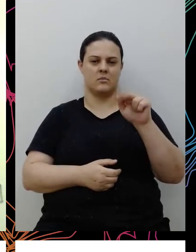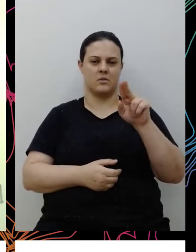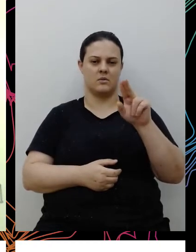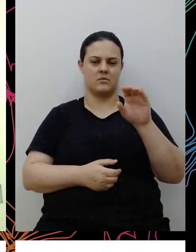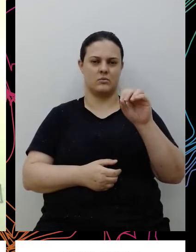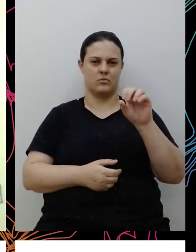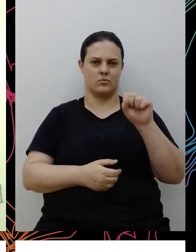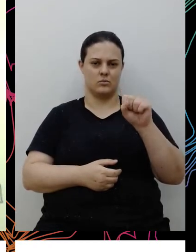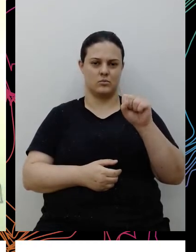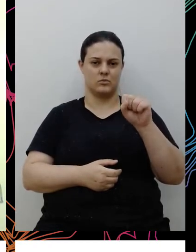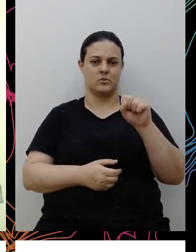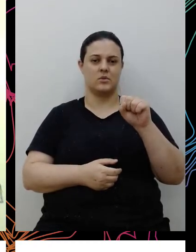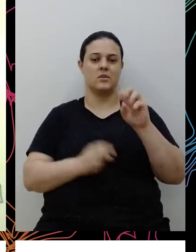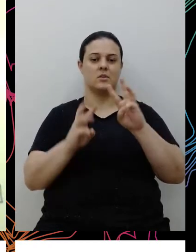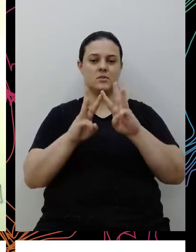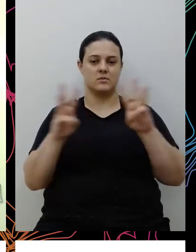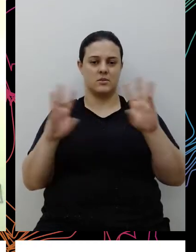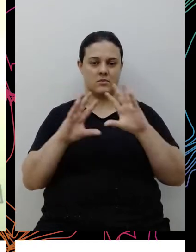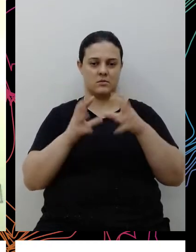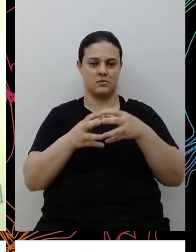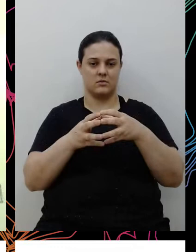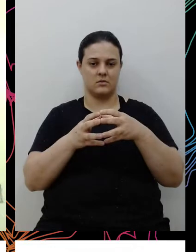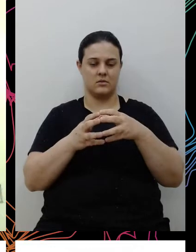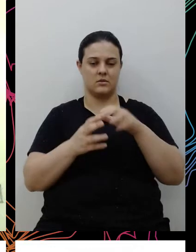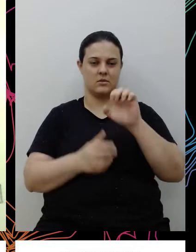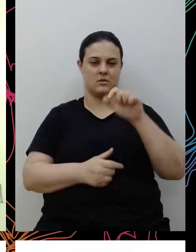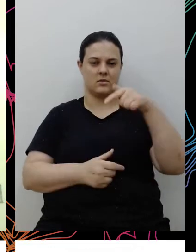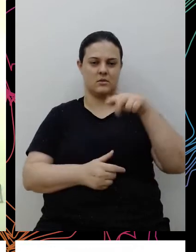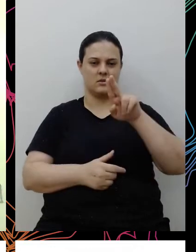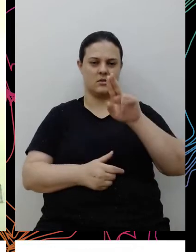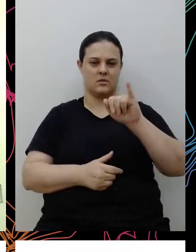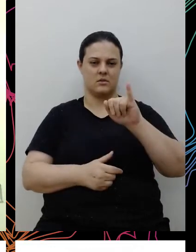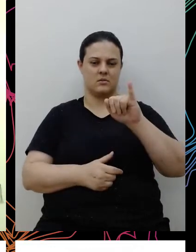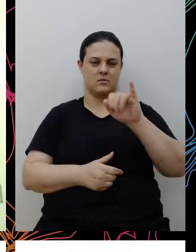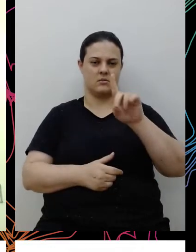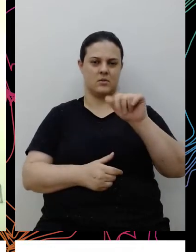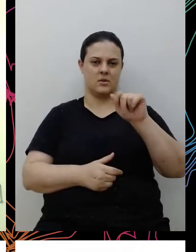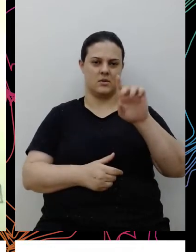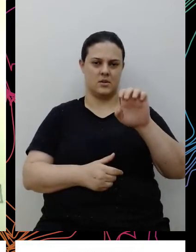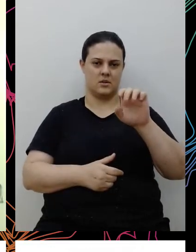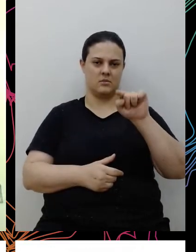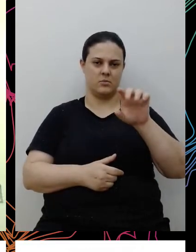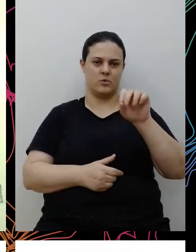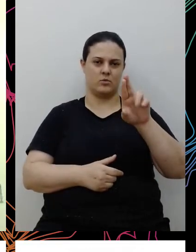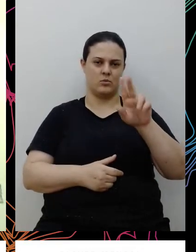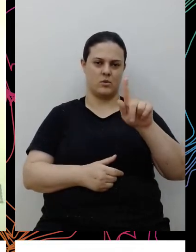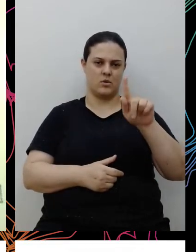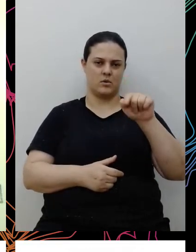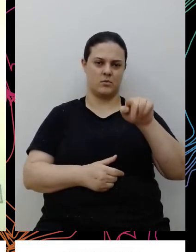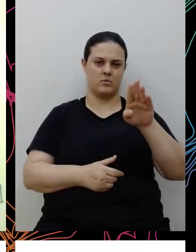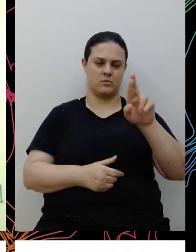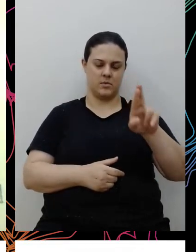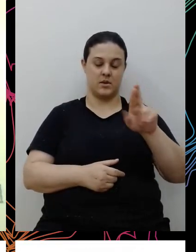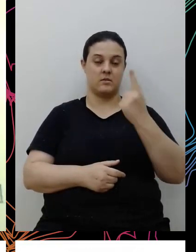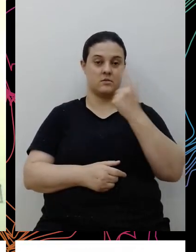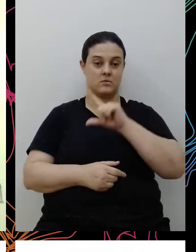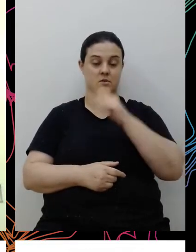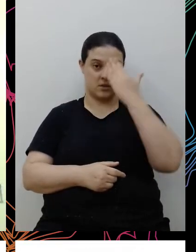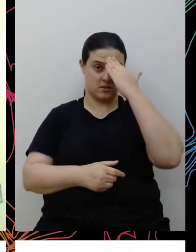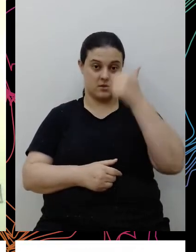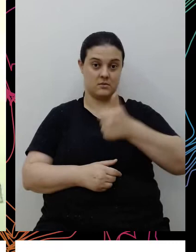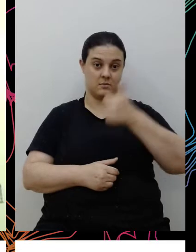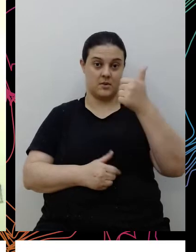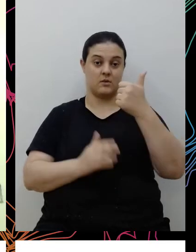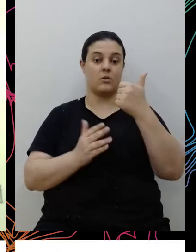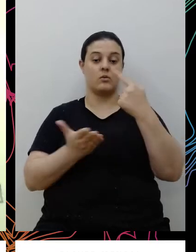o próprio site da coalizão, que é equidade.org.br, onde vocês podem entender um pouco mais dos compromissos que a gente trabalha com as